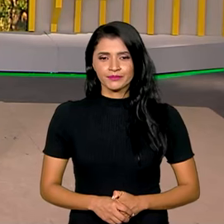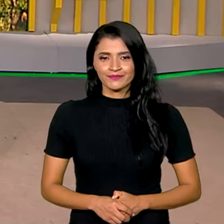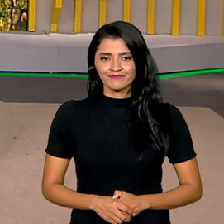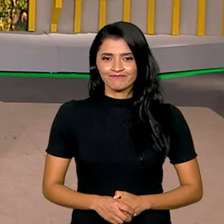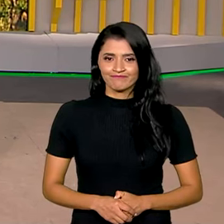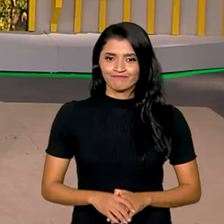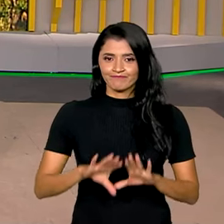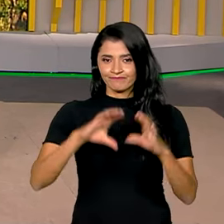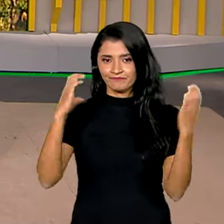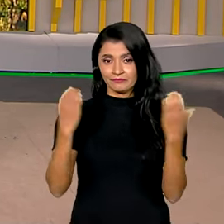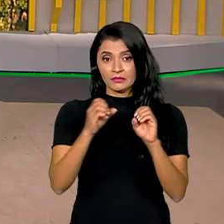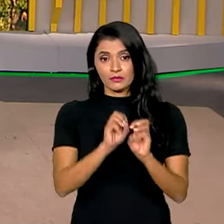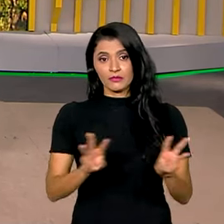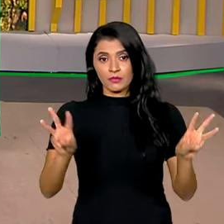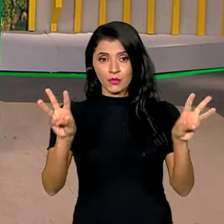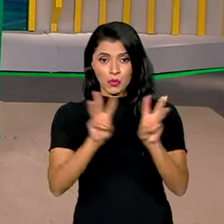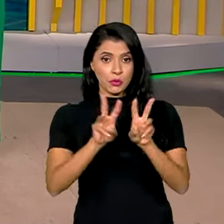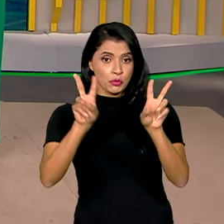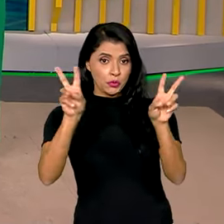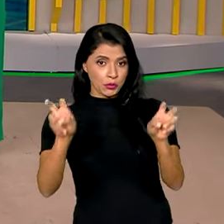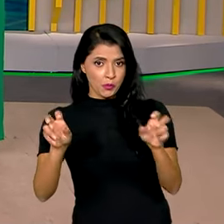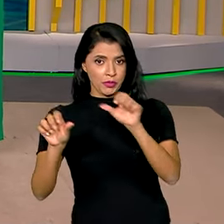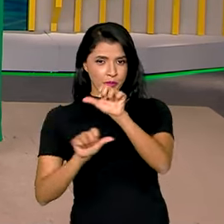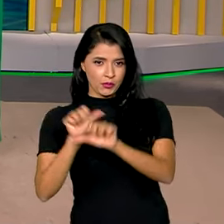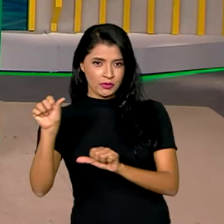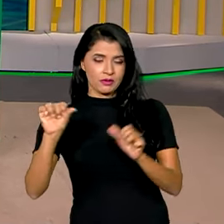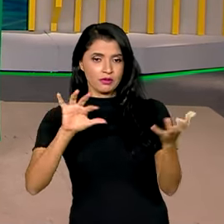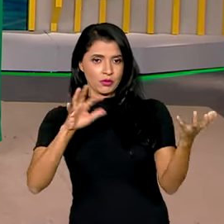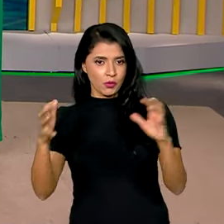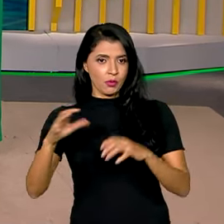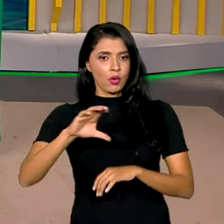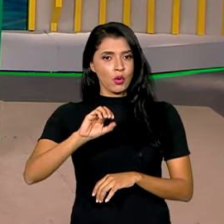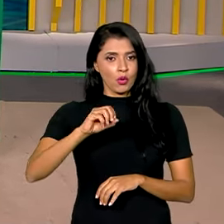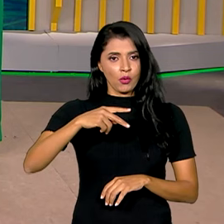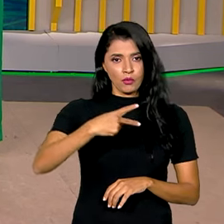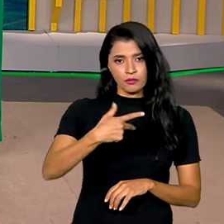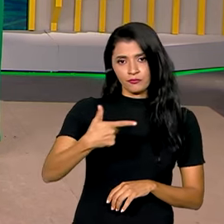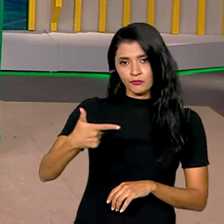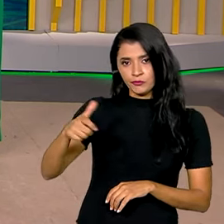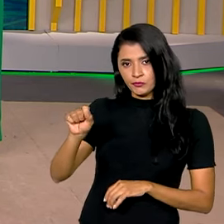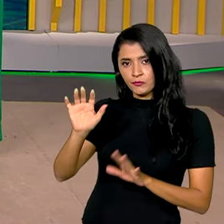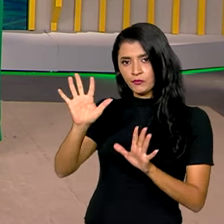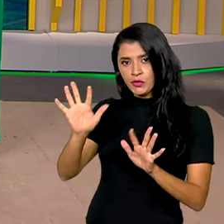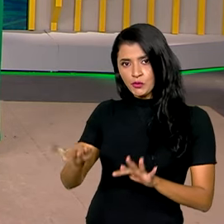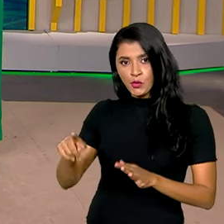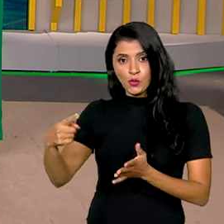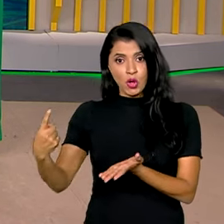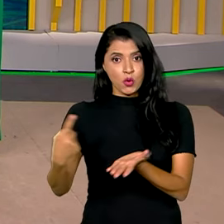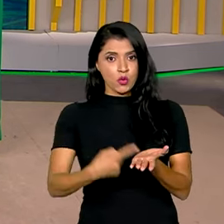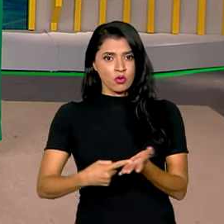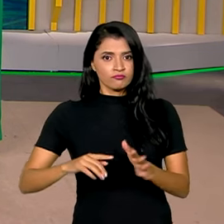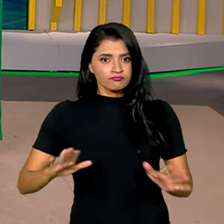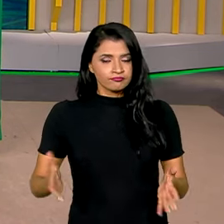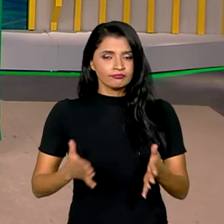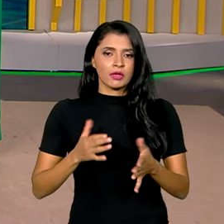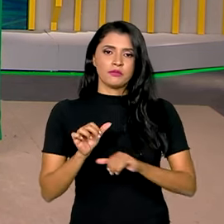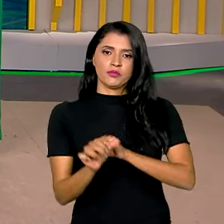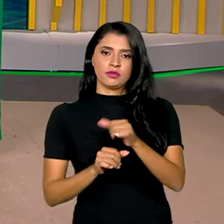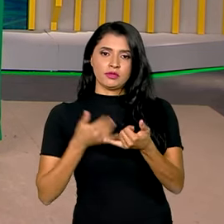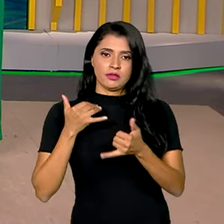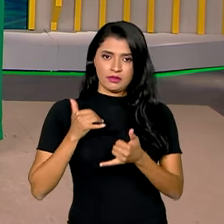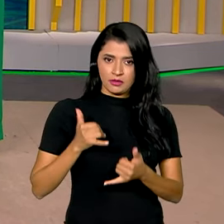A Conferência das Nações Unidas sobre Mudanças do Clima, COP28, terminou com um acordo para promover a transição